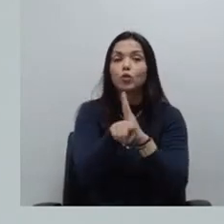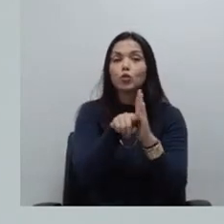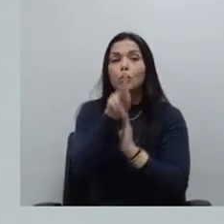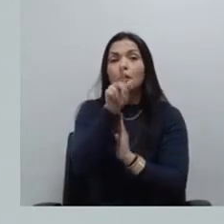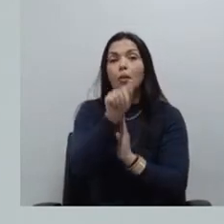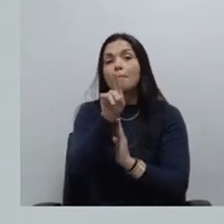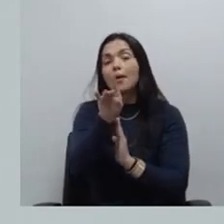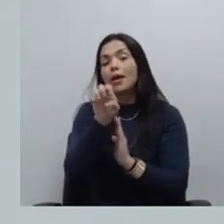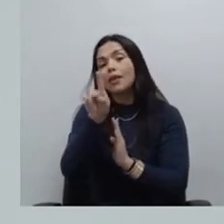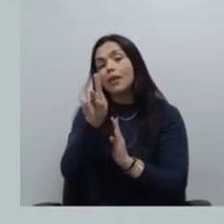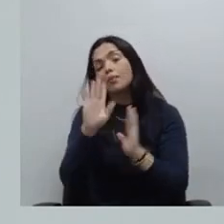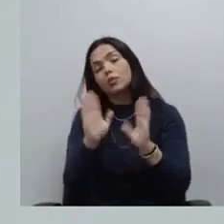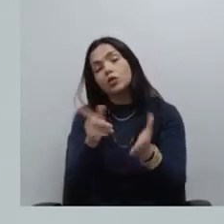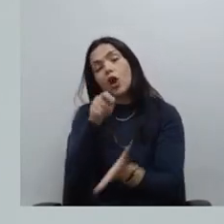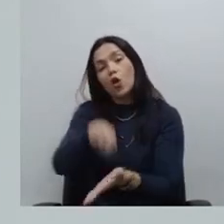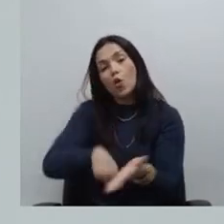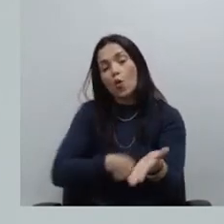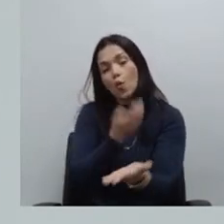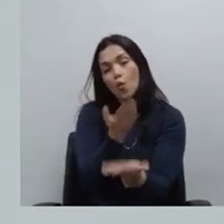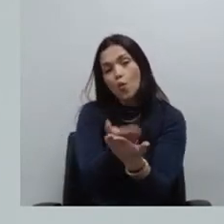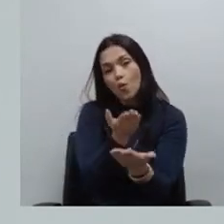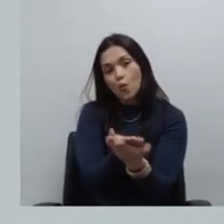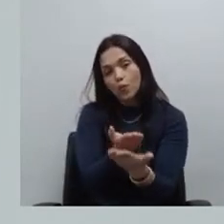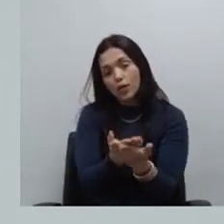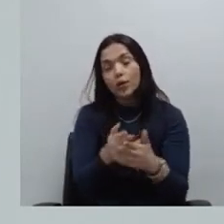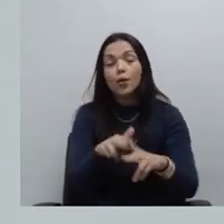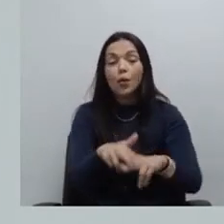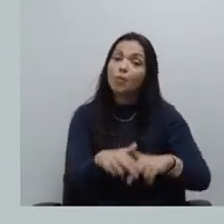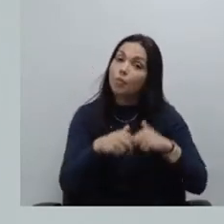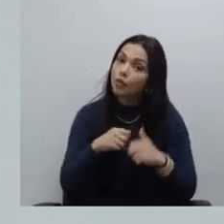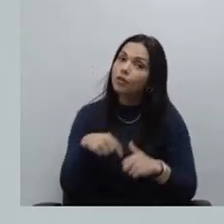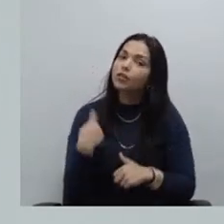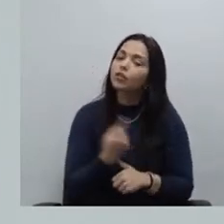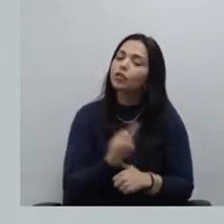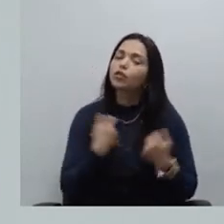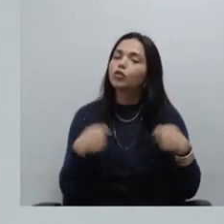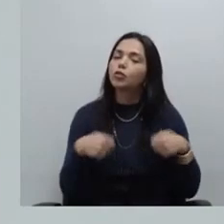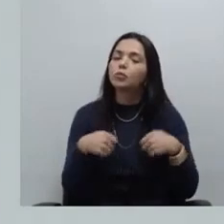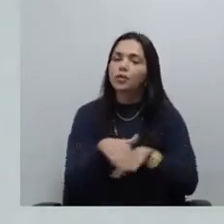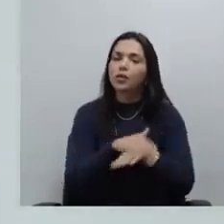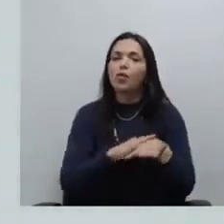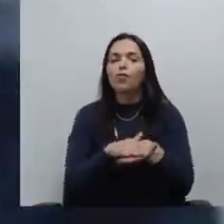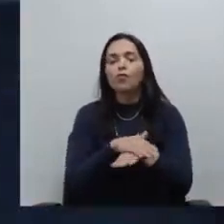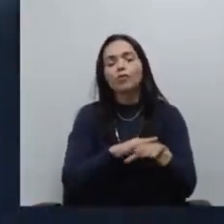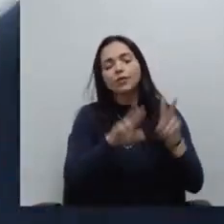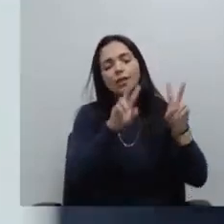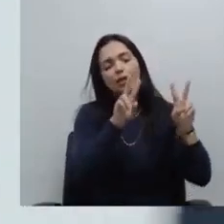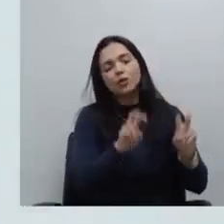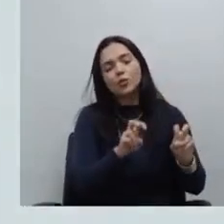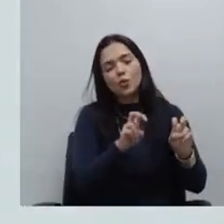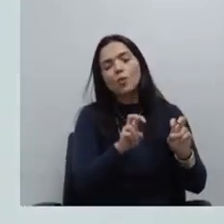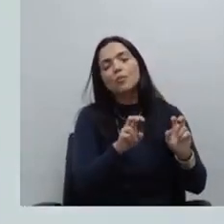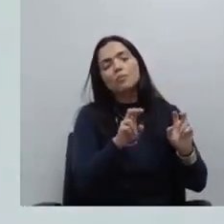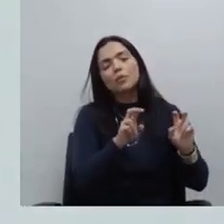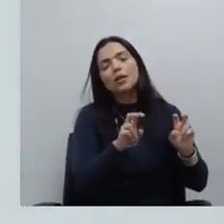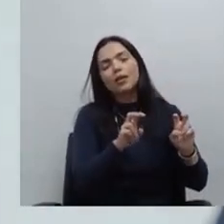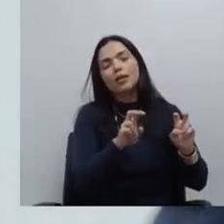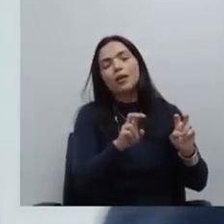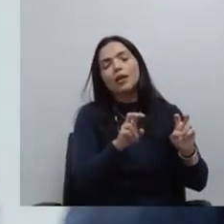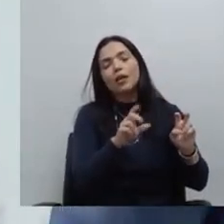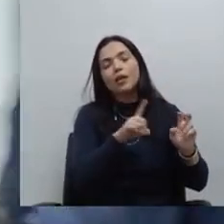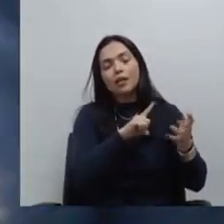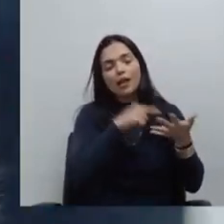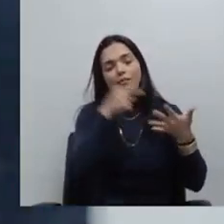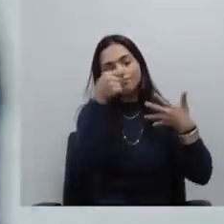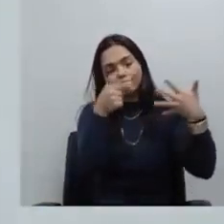presidente seria muito importante que paralelamente nós avançássemos em algumas pautas e depende